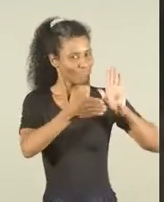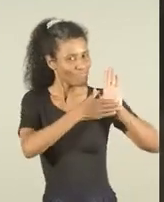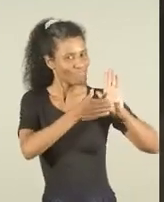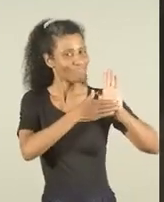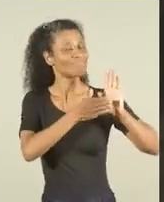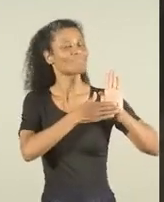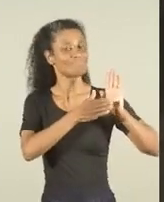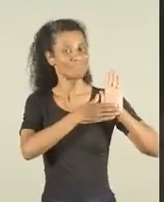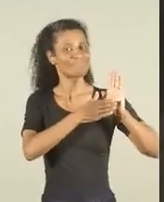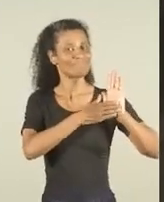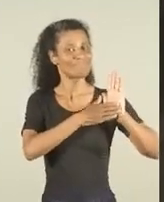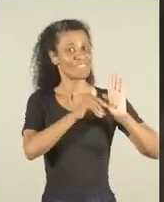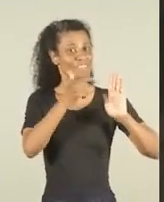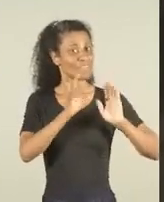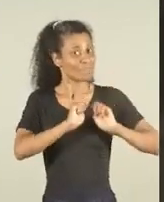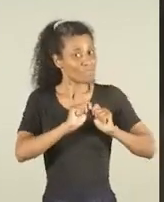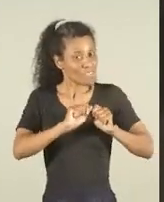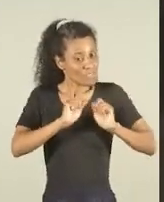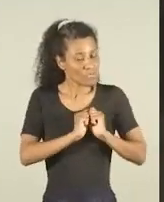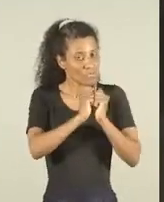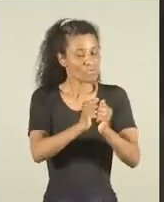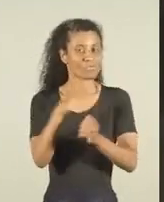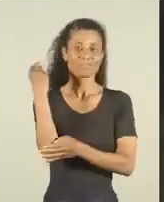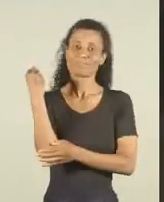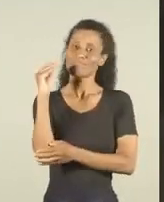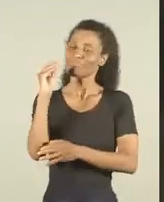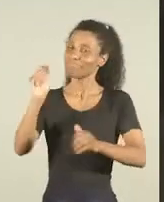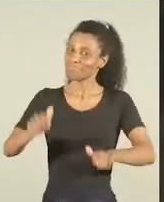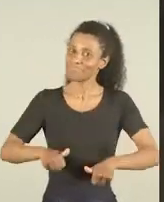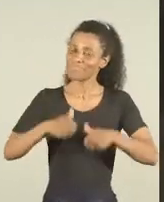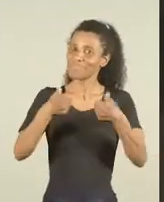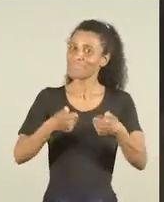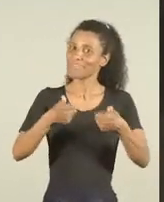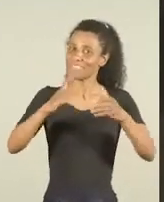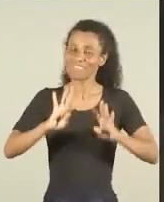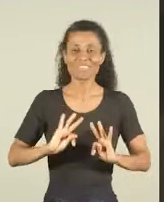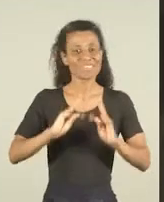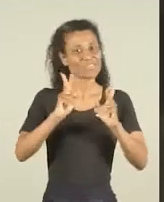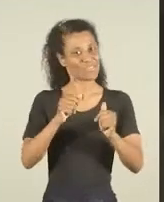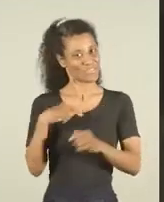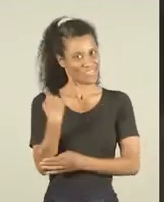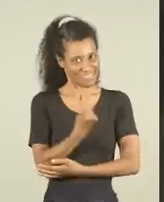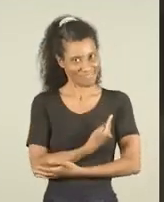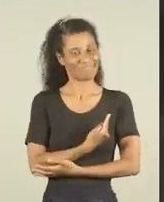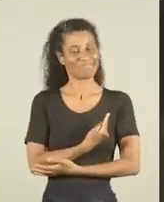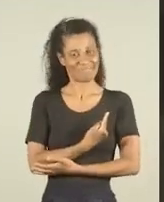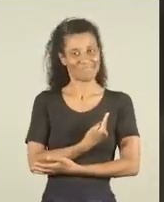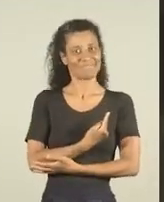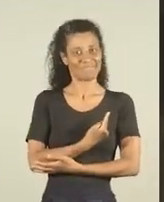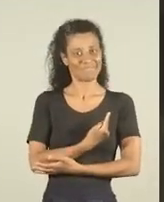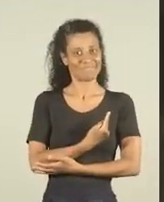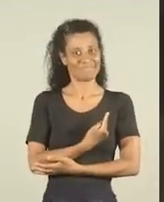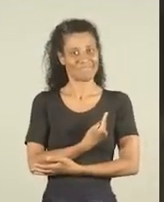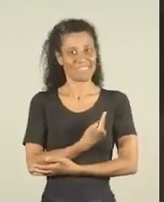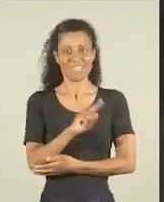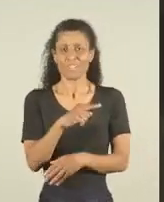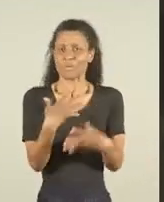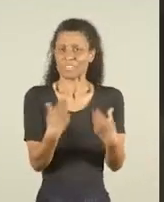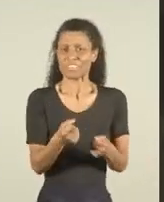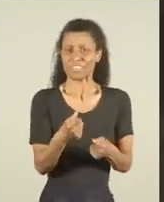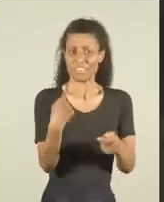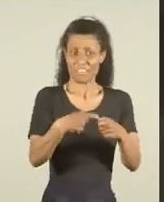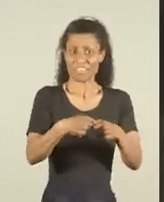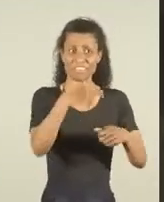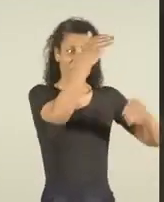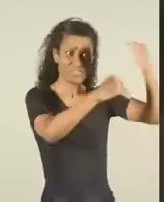nossas propostas e vamos juntos fazer uma Porto Alegre melhor para todos nós. Não deixe a cidade